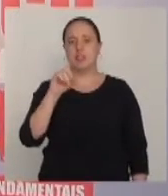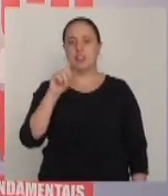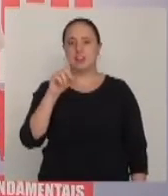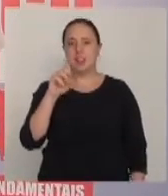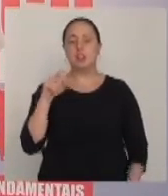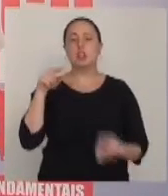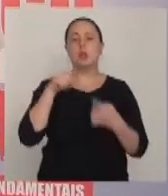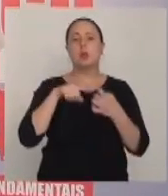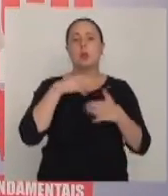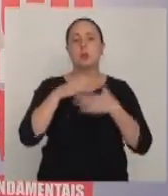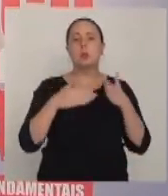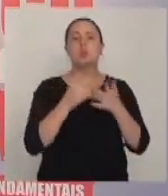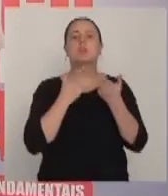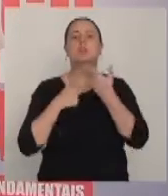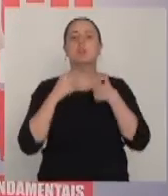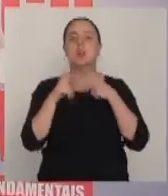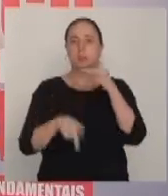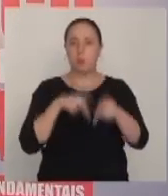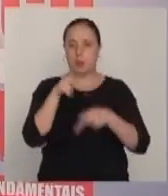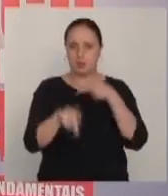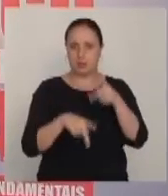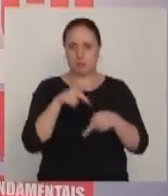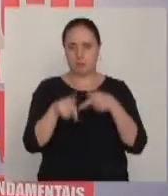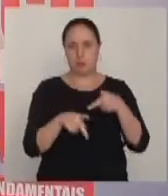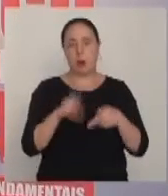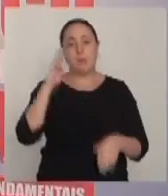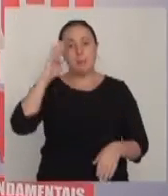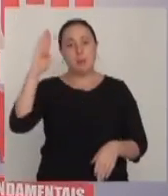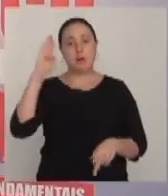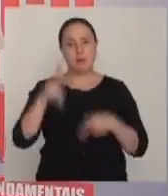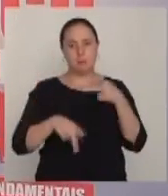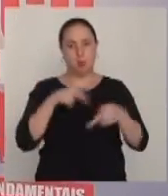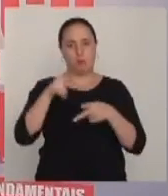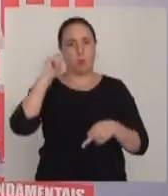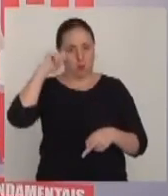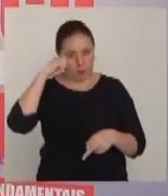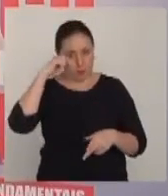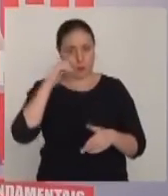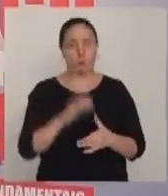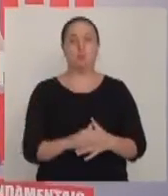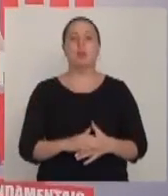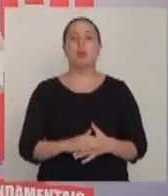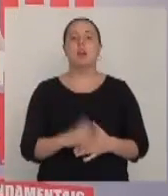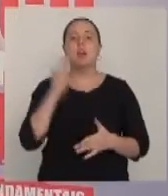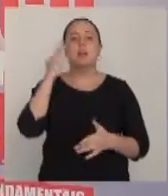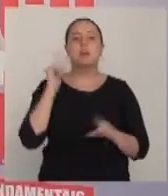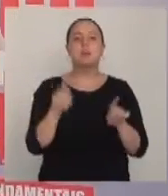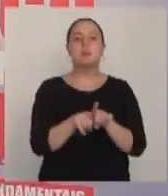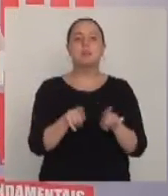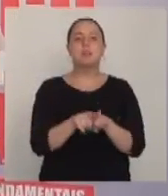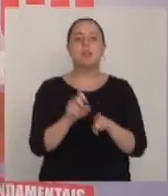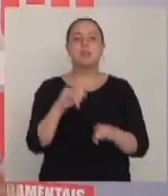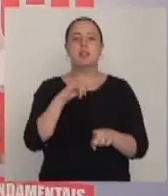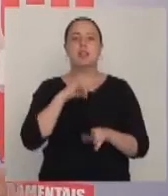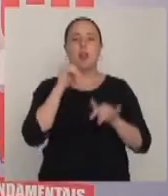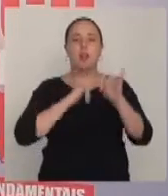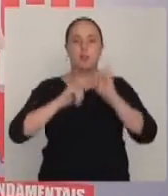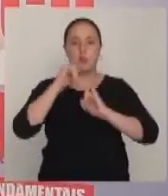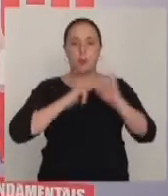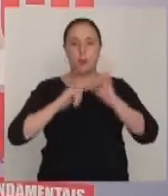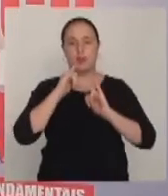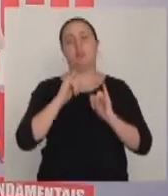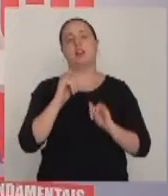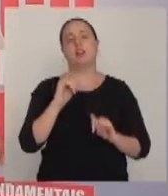os anseios da população, e principalmente os anseios da população negra. Sabemos também que, através da obtenção de